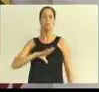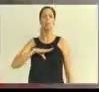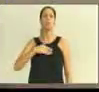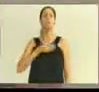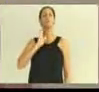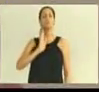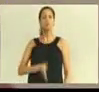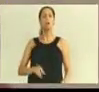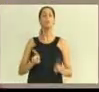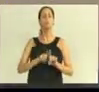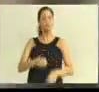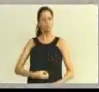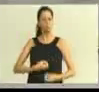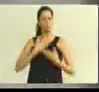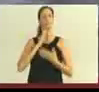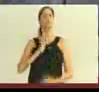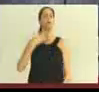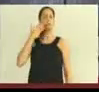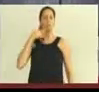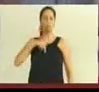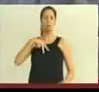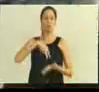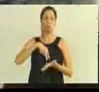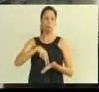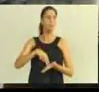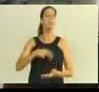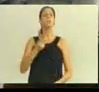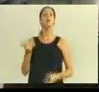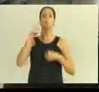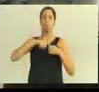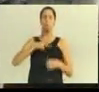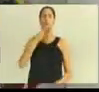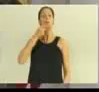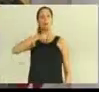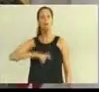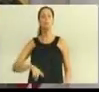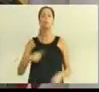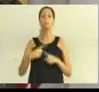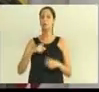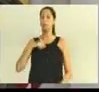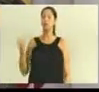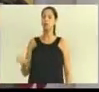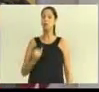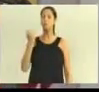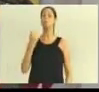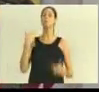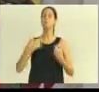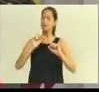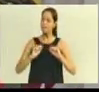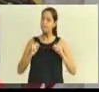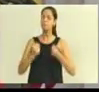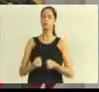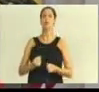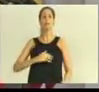esse desabafo e esse discurso no alto dessa tribuna, e volto a fazer pela importância de reforçar o compromisso do